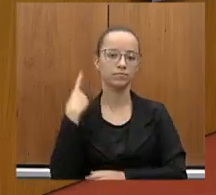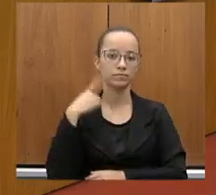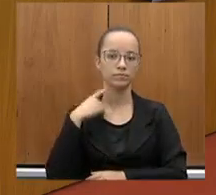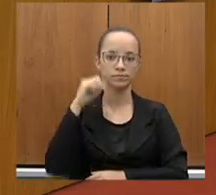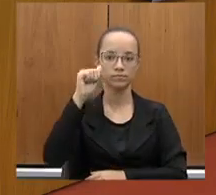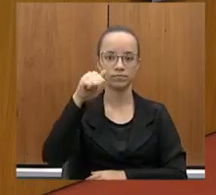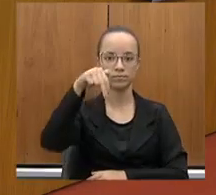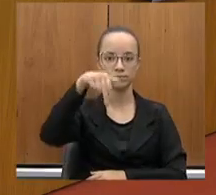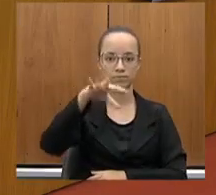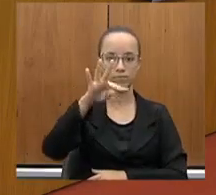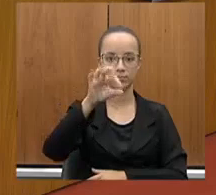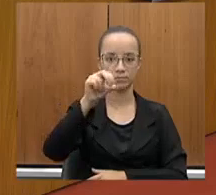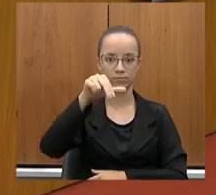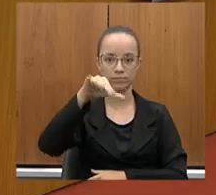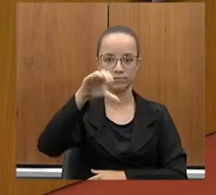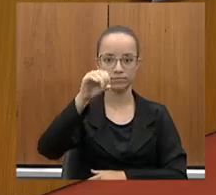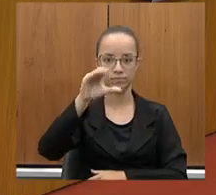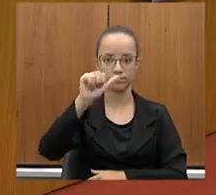Antônio Carlos Arantes.